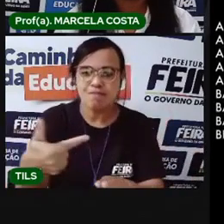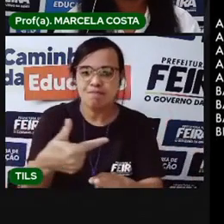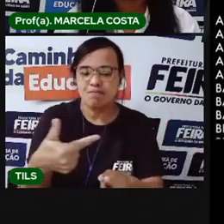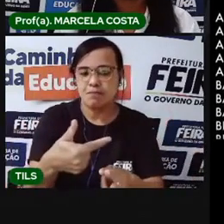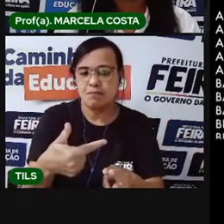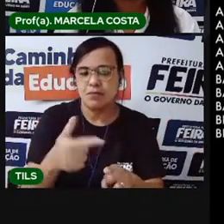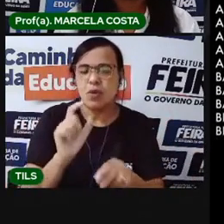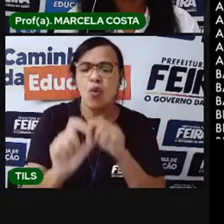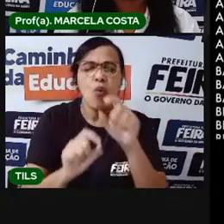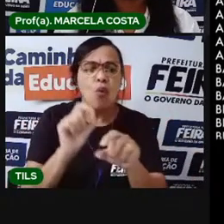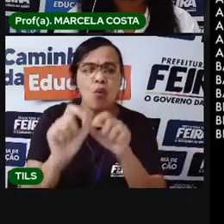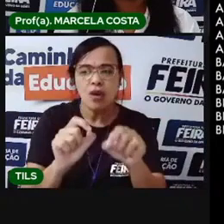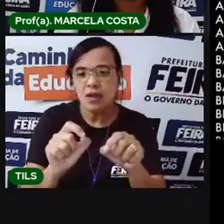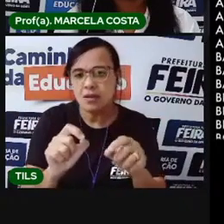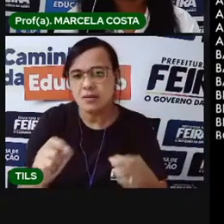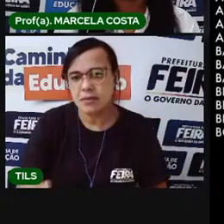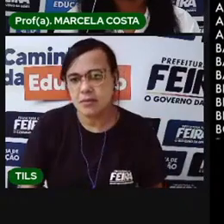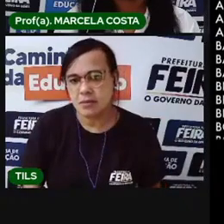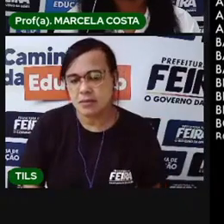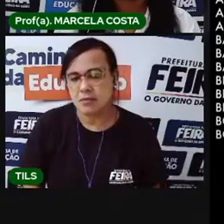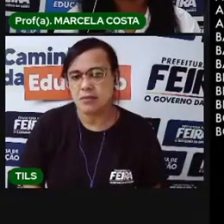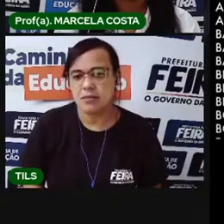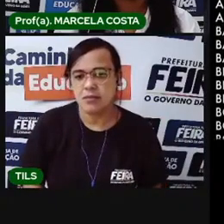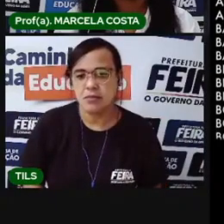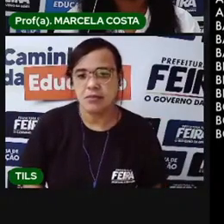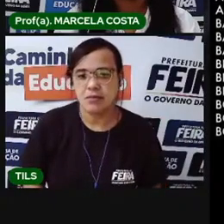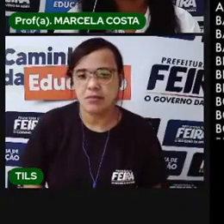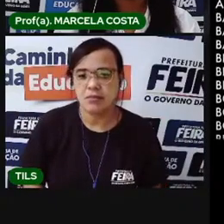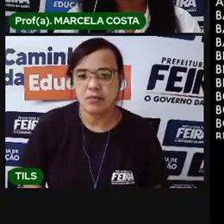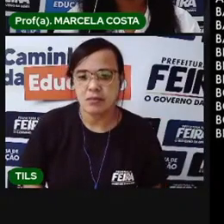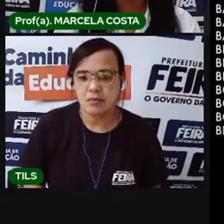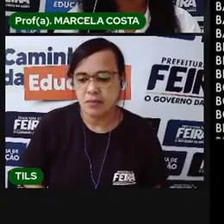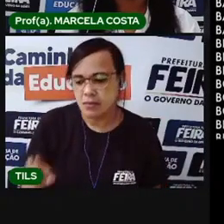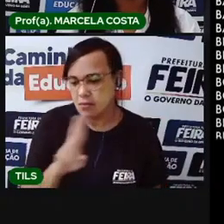que é que